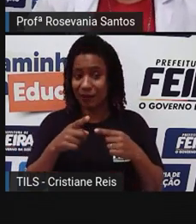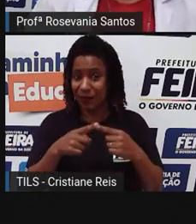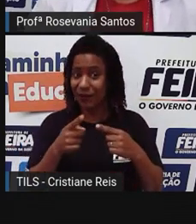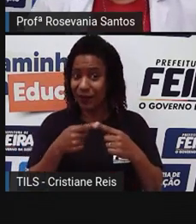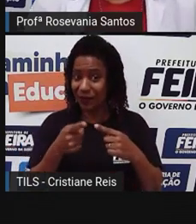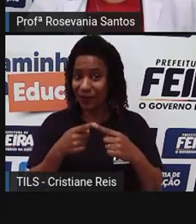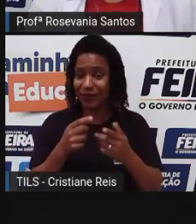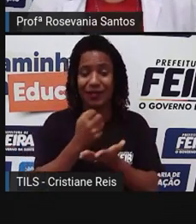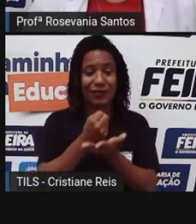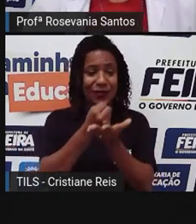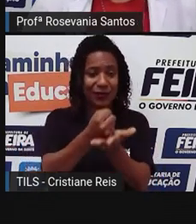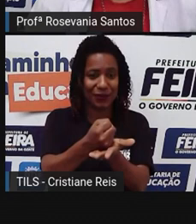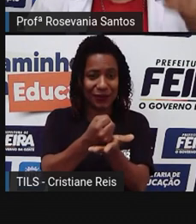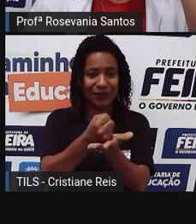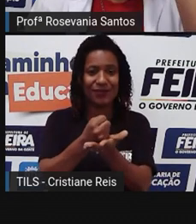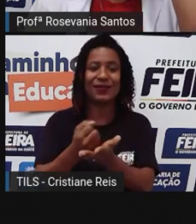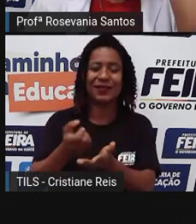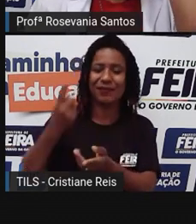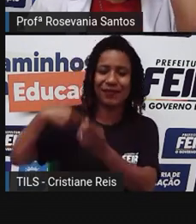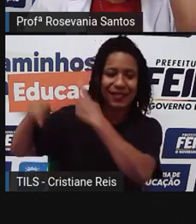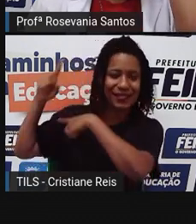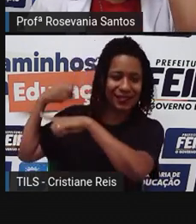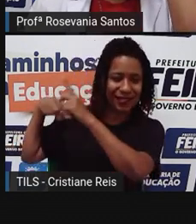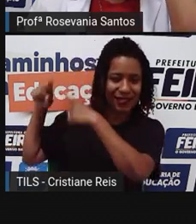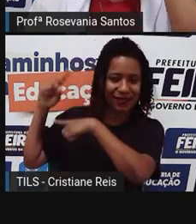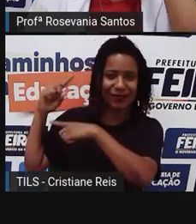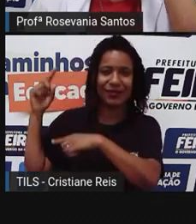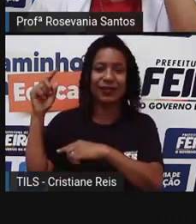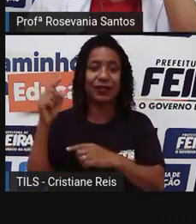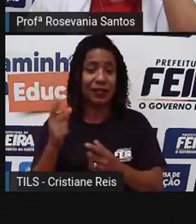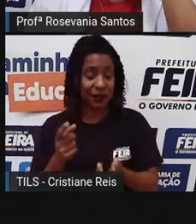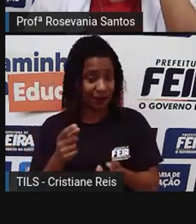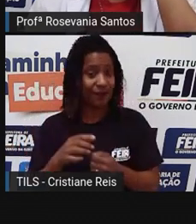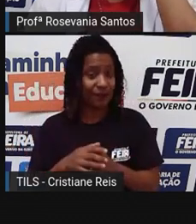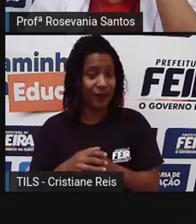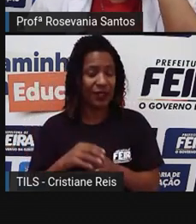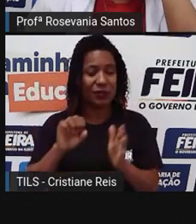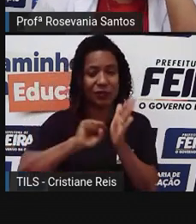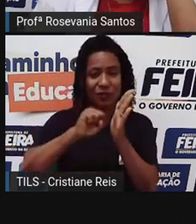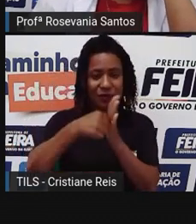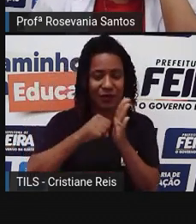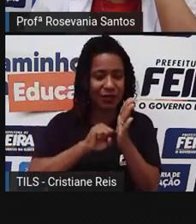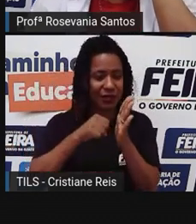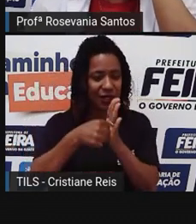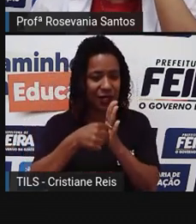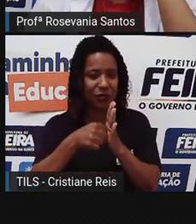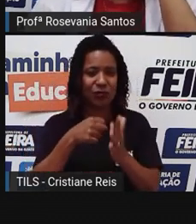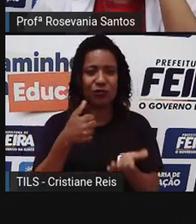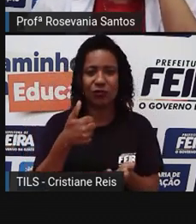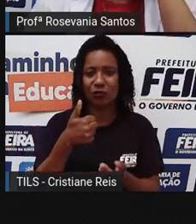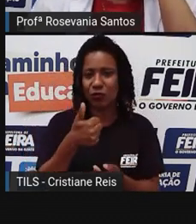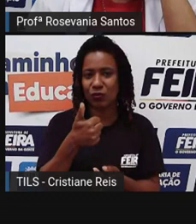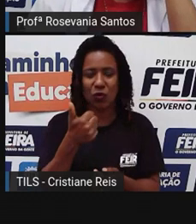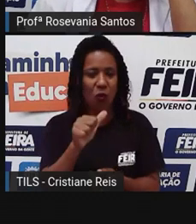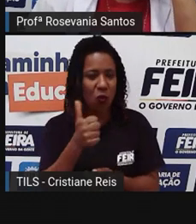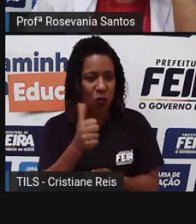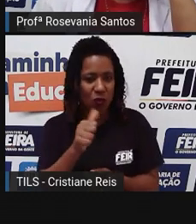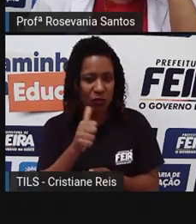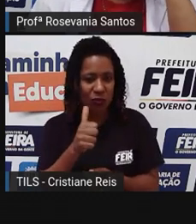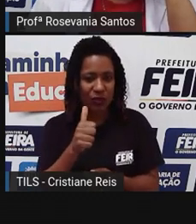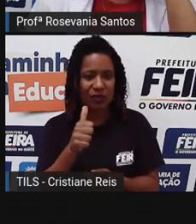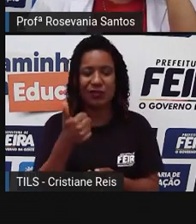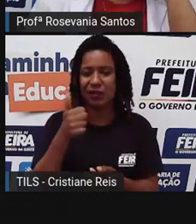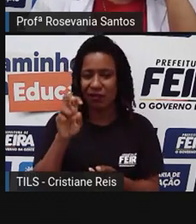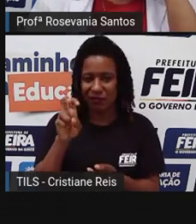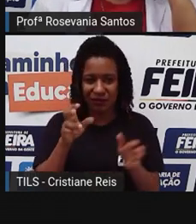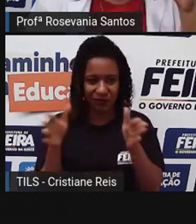que desenvolveu-se na Europa durante a Idade Média. Inicialmente, lá no século, né? No século XI e século